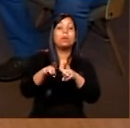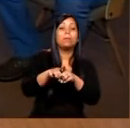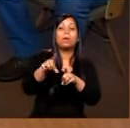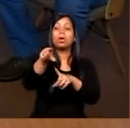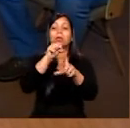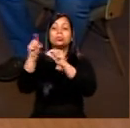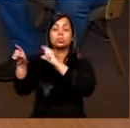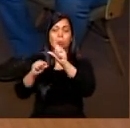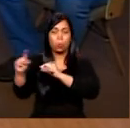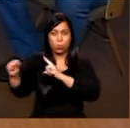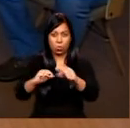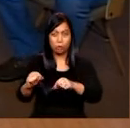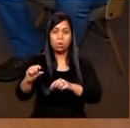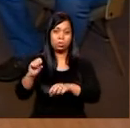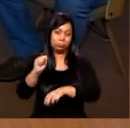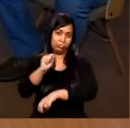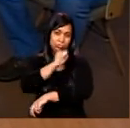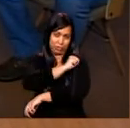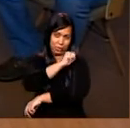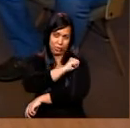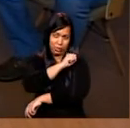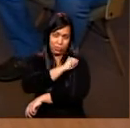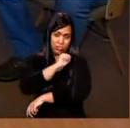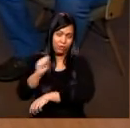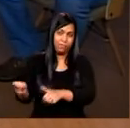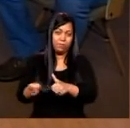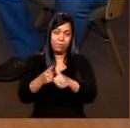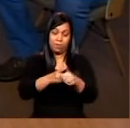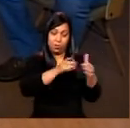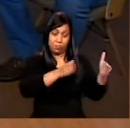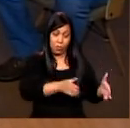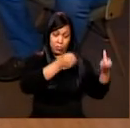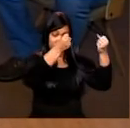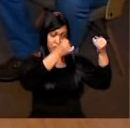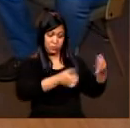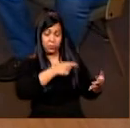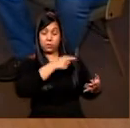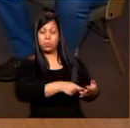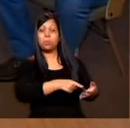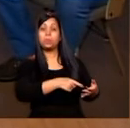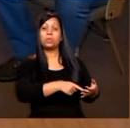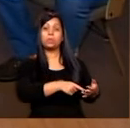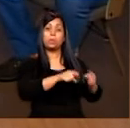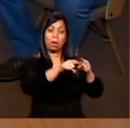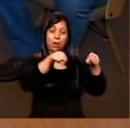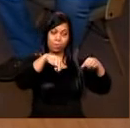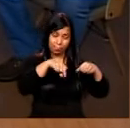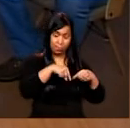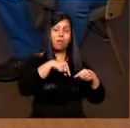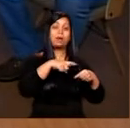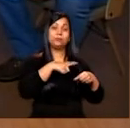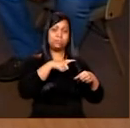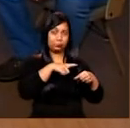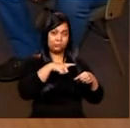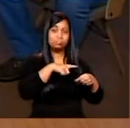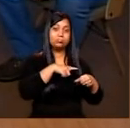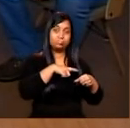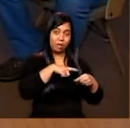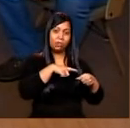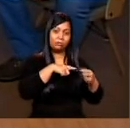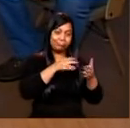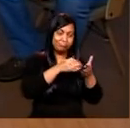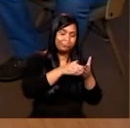seletivo dos alunos? Já que você me disse no primeiro bloco que vocês, por conta de espaço, têm uma limitação de